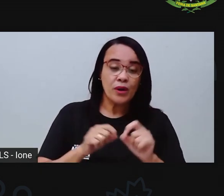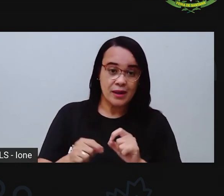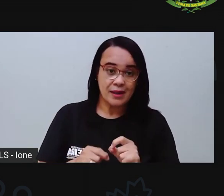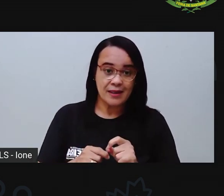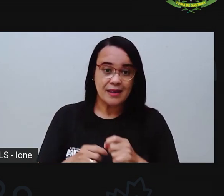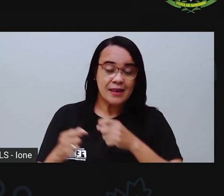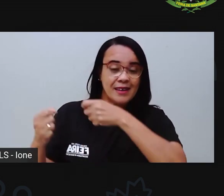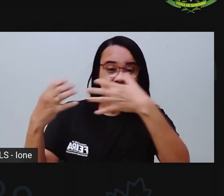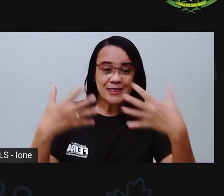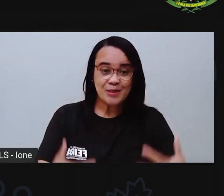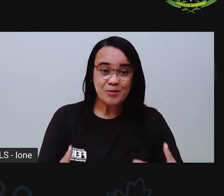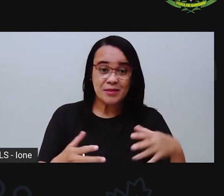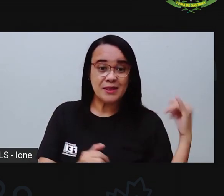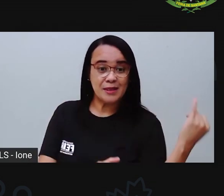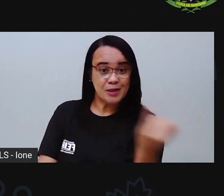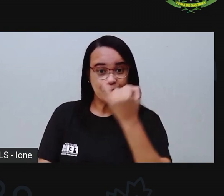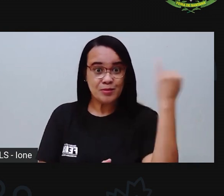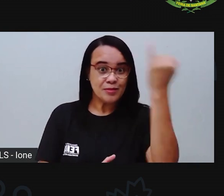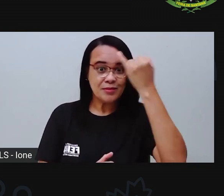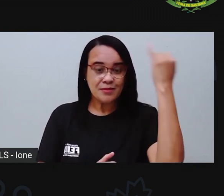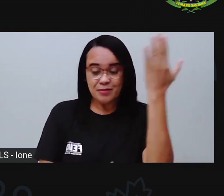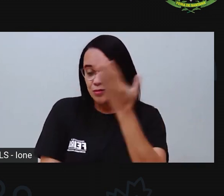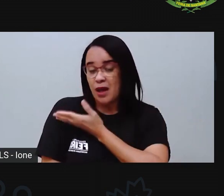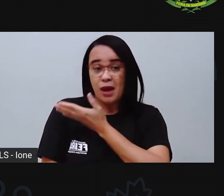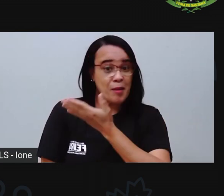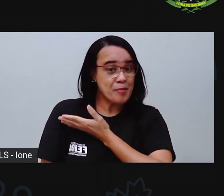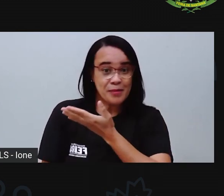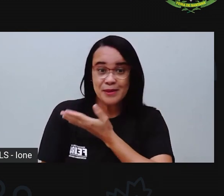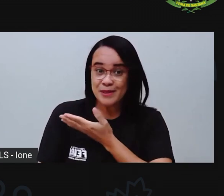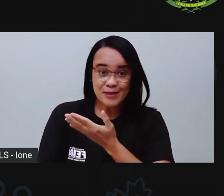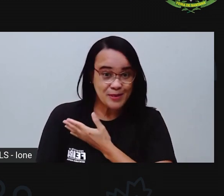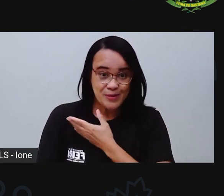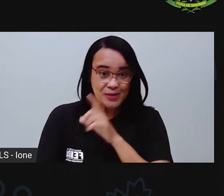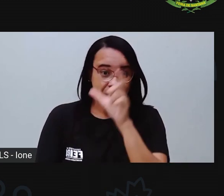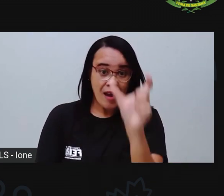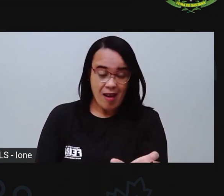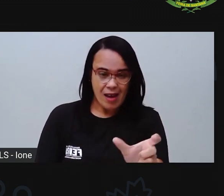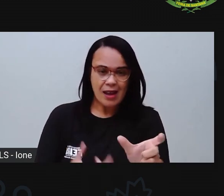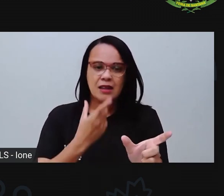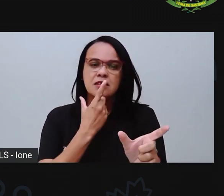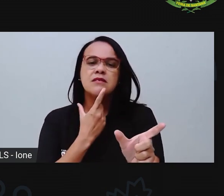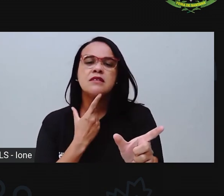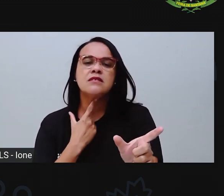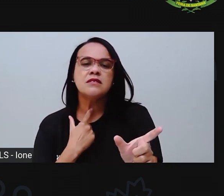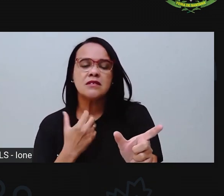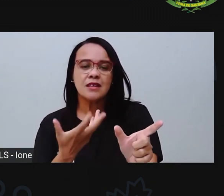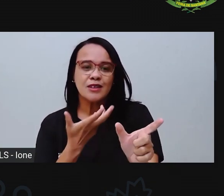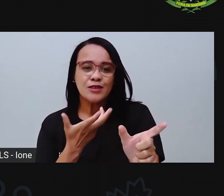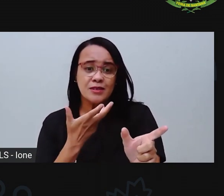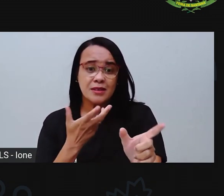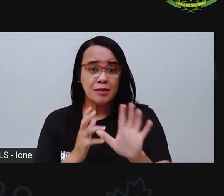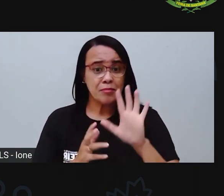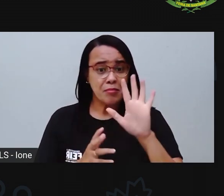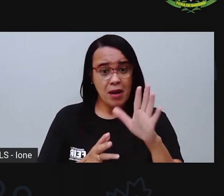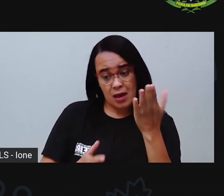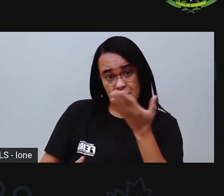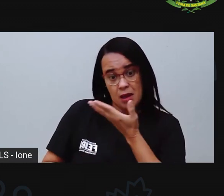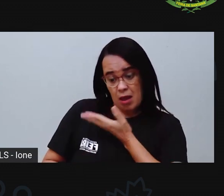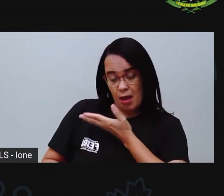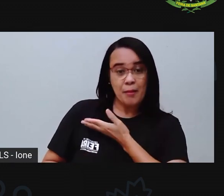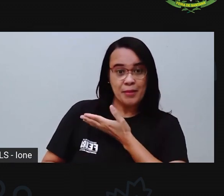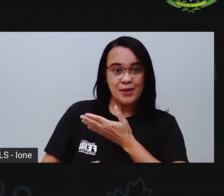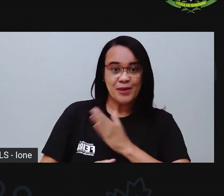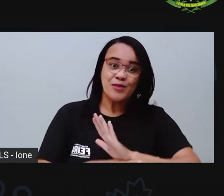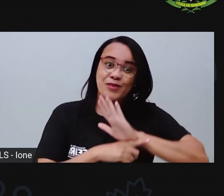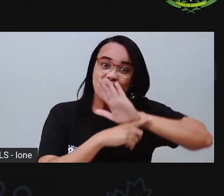a gente ter amigos, né? Vocês viram que tudo o que ela desejava, tudo o que ela sonhou, os amigos ajudaram ela a